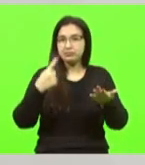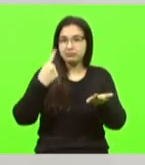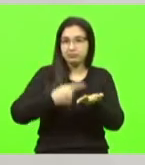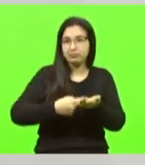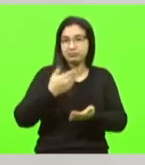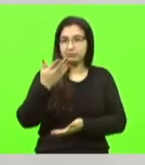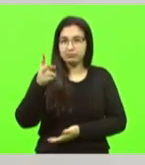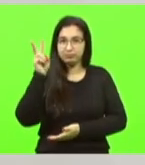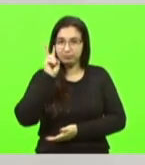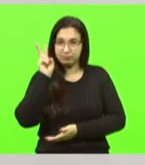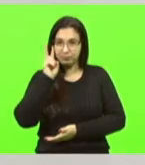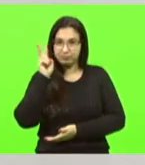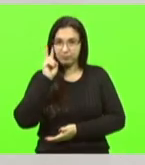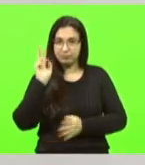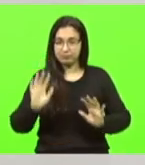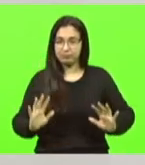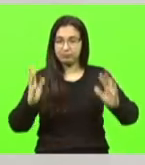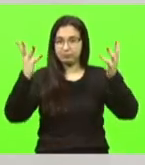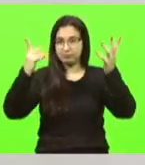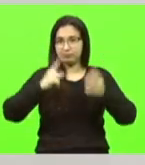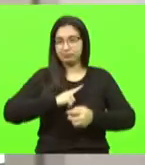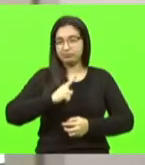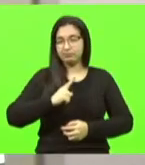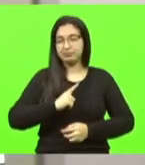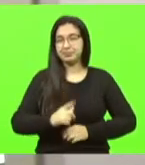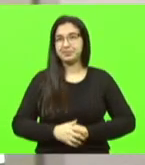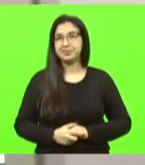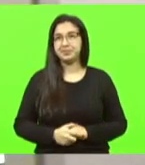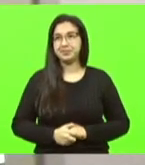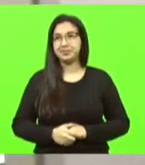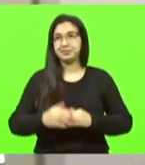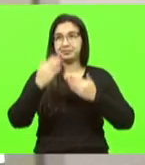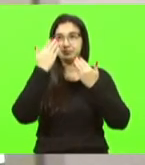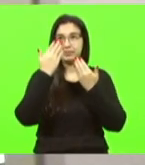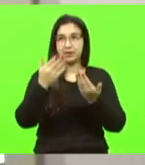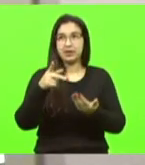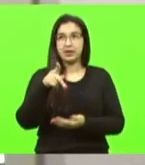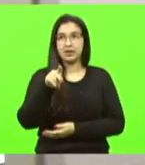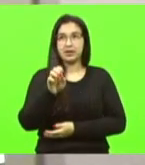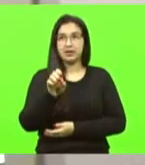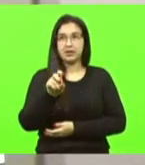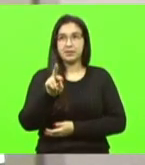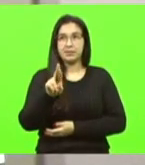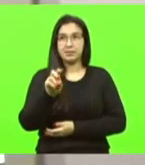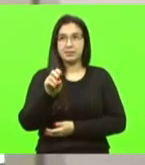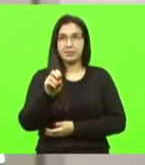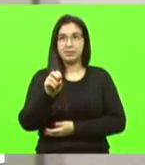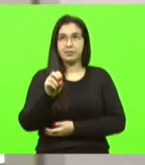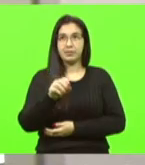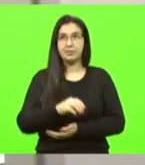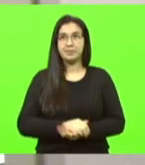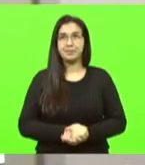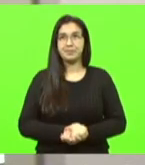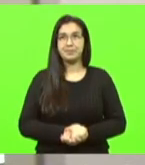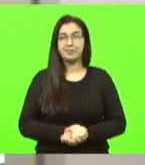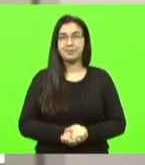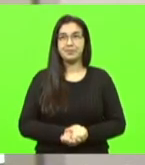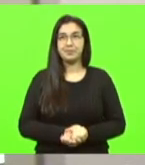na segunda-feira no nosso grande evento obrigado obrigado mais uma vez Pedro Peurezan muito obrigado